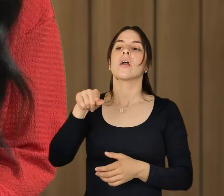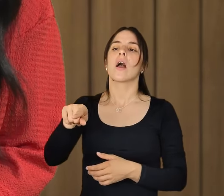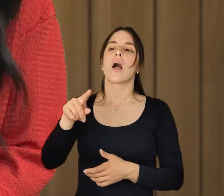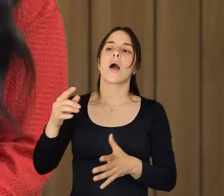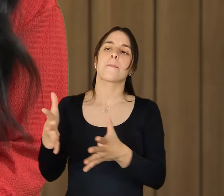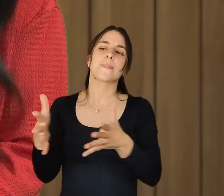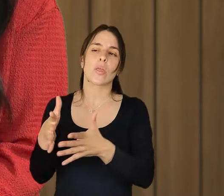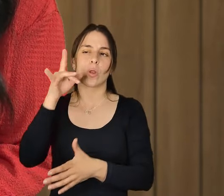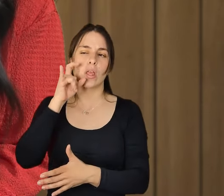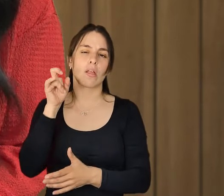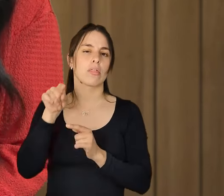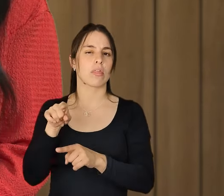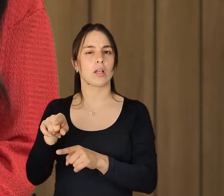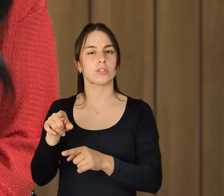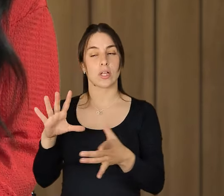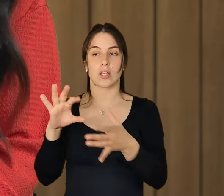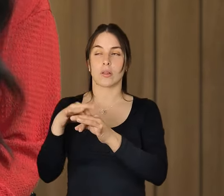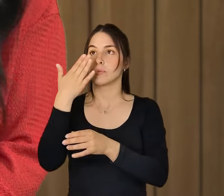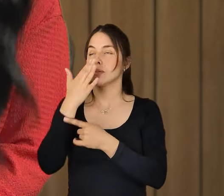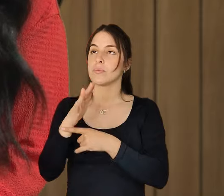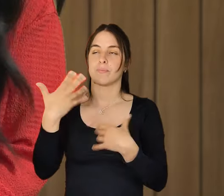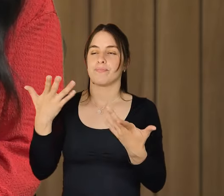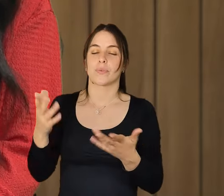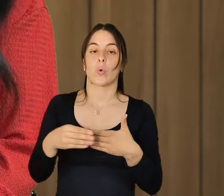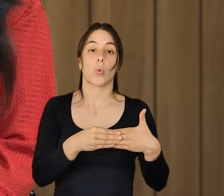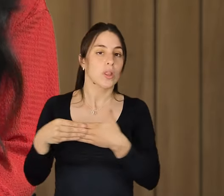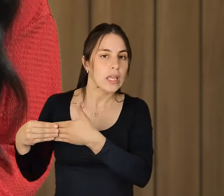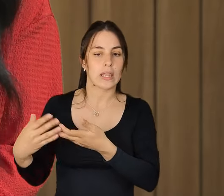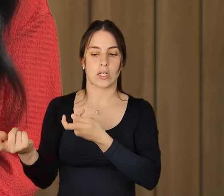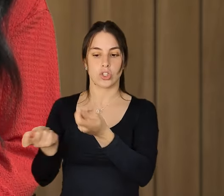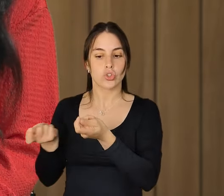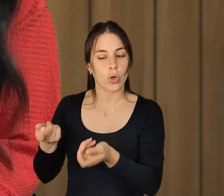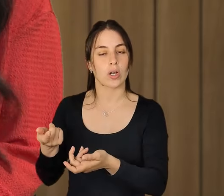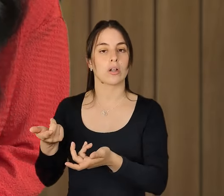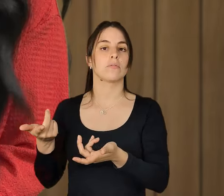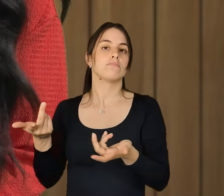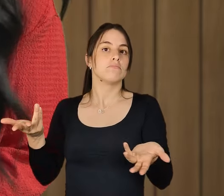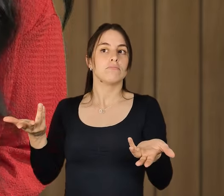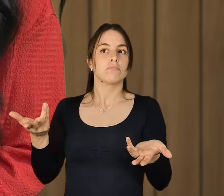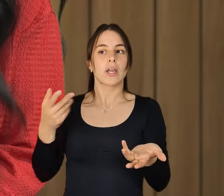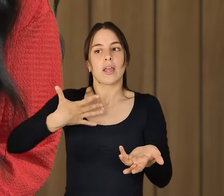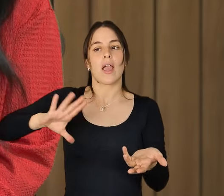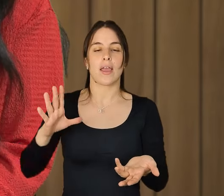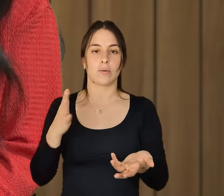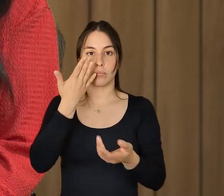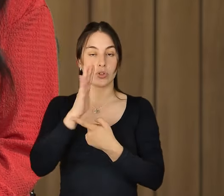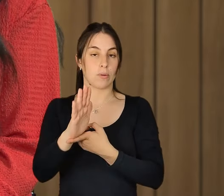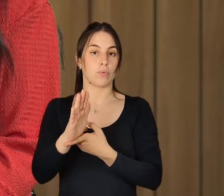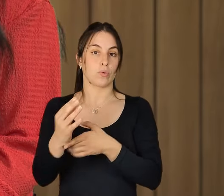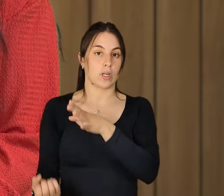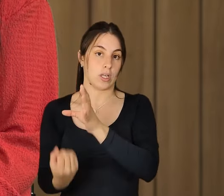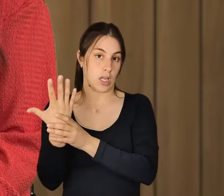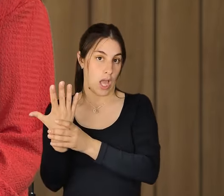também às vezes pré-concebidas vem de um desconhecimento, porque eu imagino um líder, um gestor, uma organização a querer até implementar um método